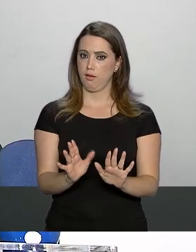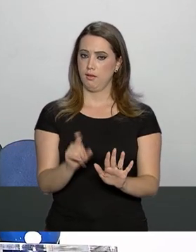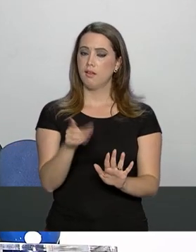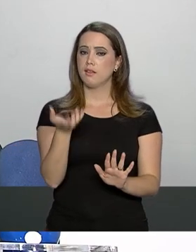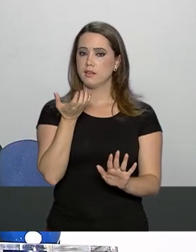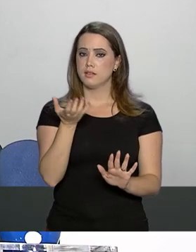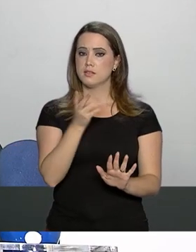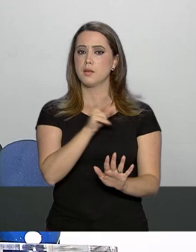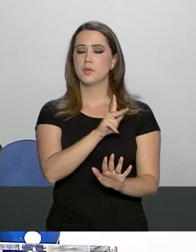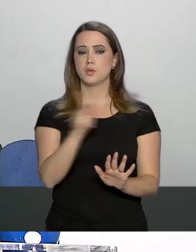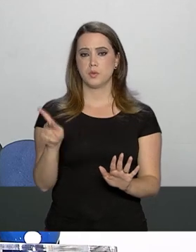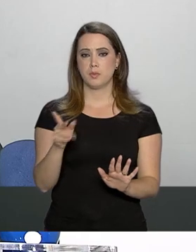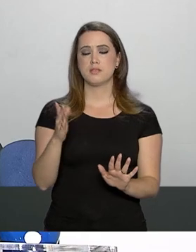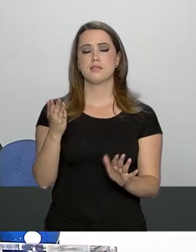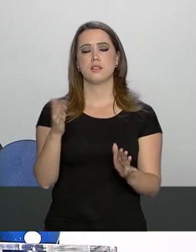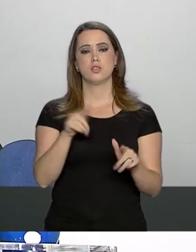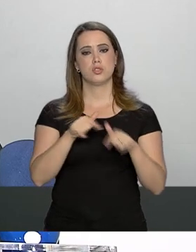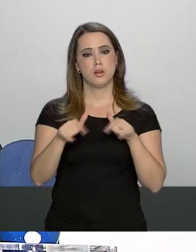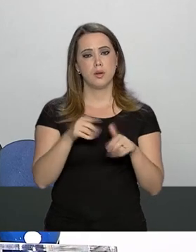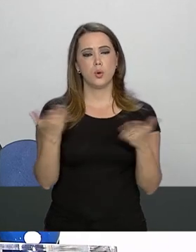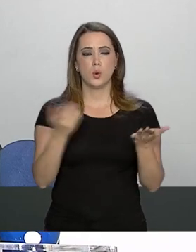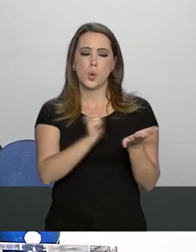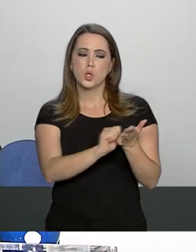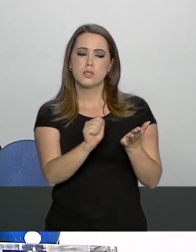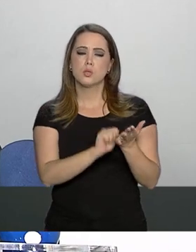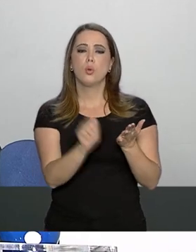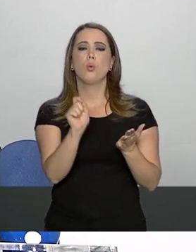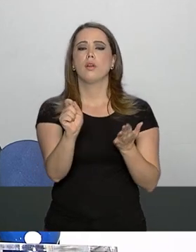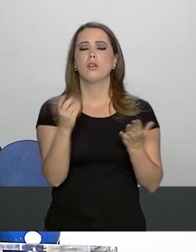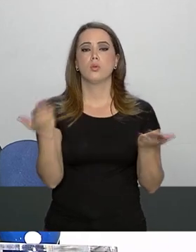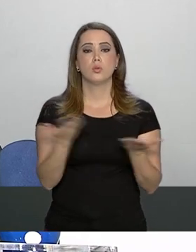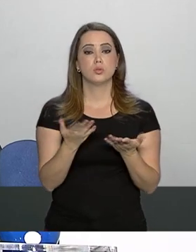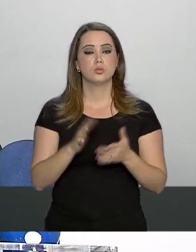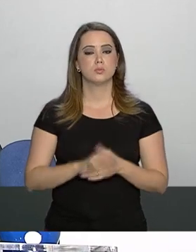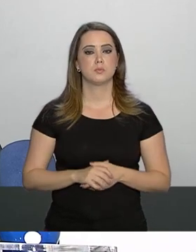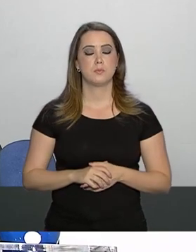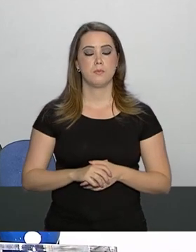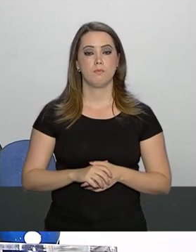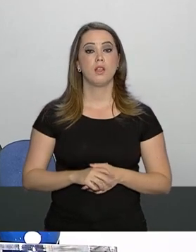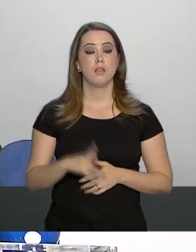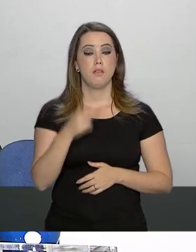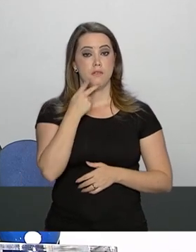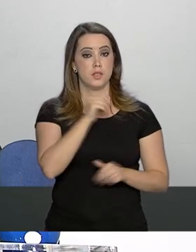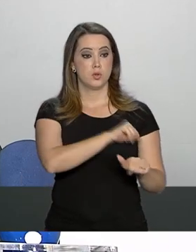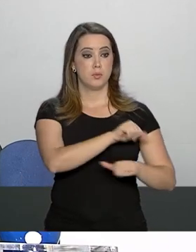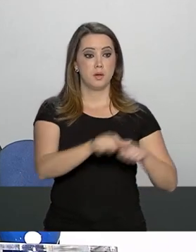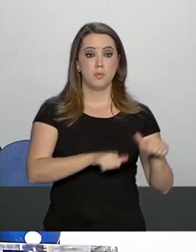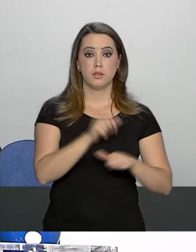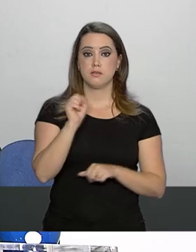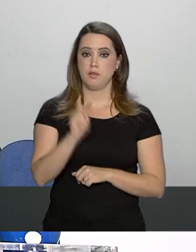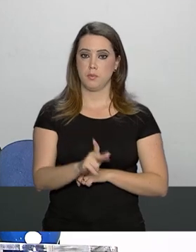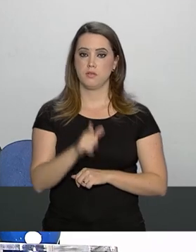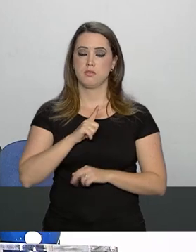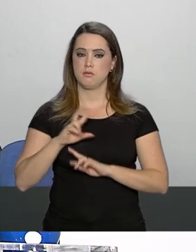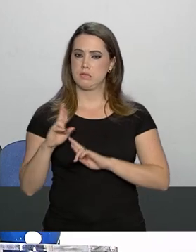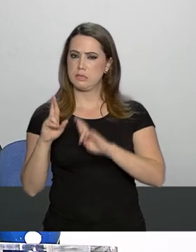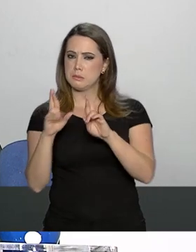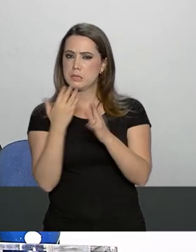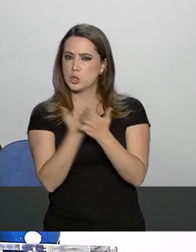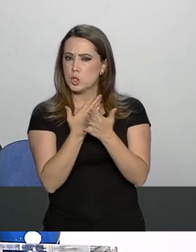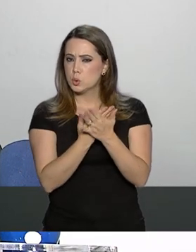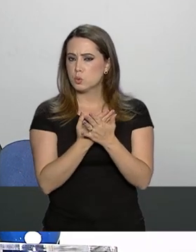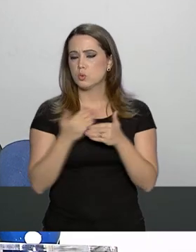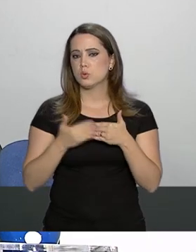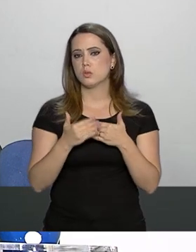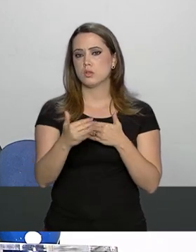Queria saber se o presidente despachou hoje, se ele assinou algum ato. E sobre a reforma da Previdência, tem expectativa de que ele analise